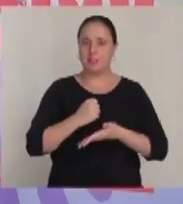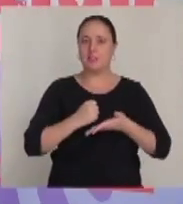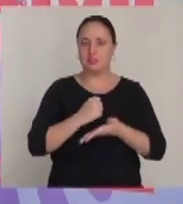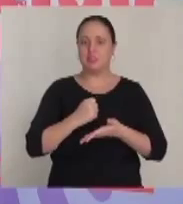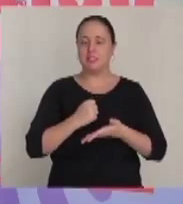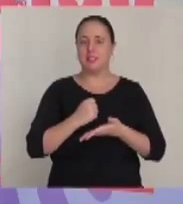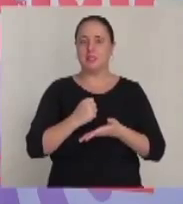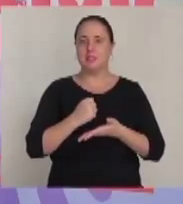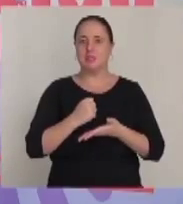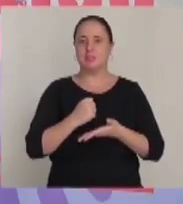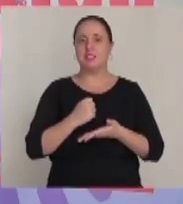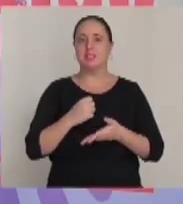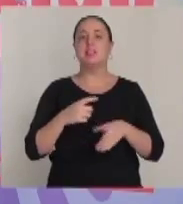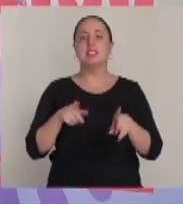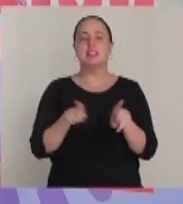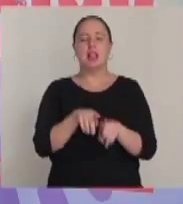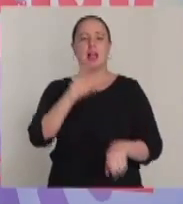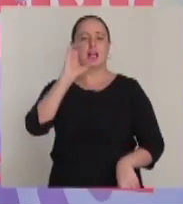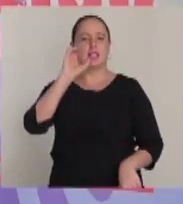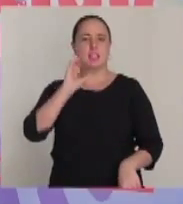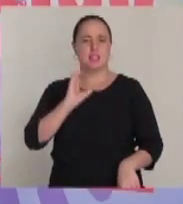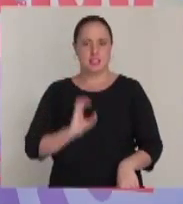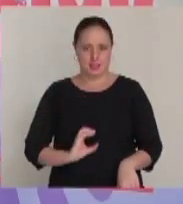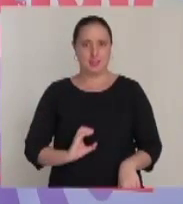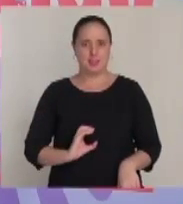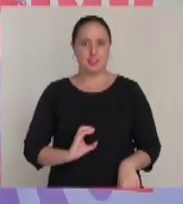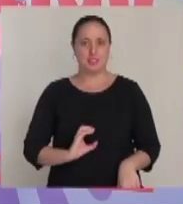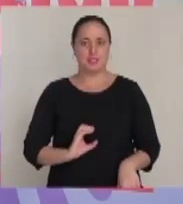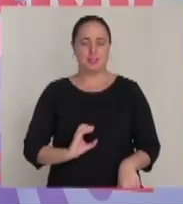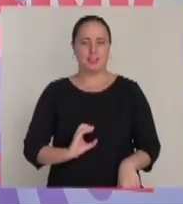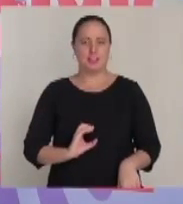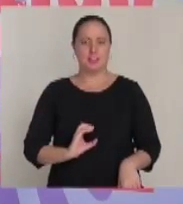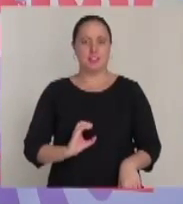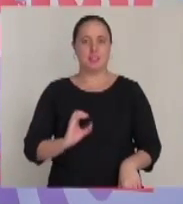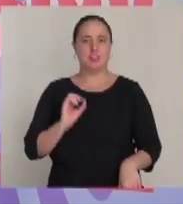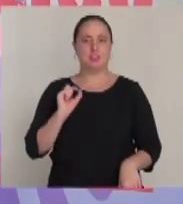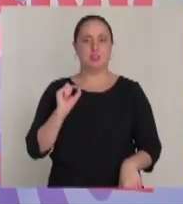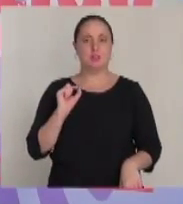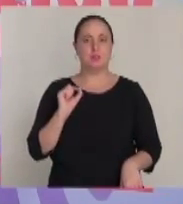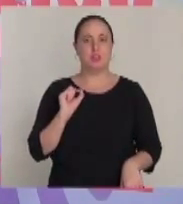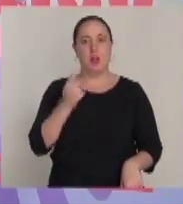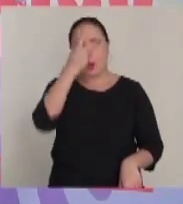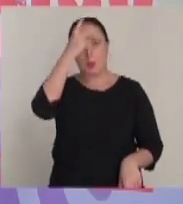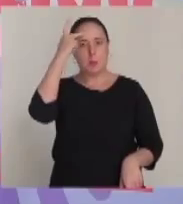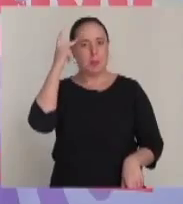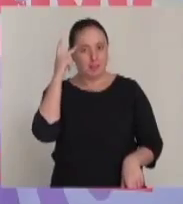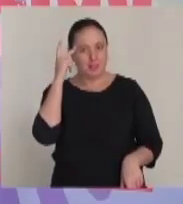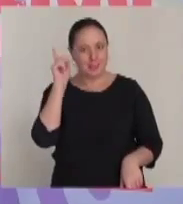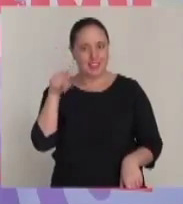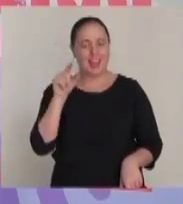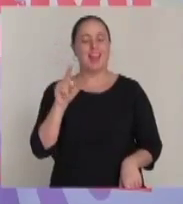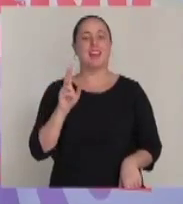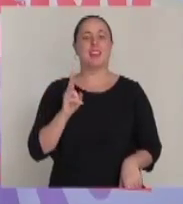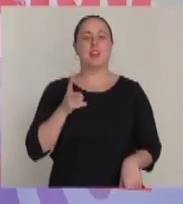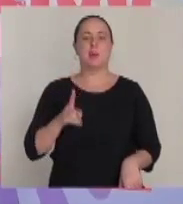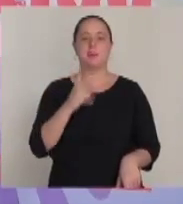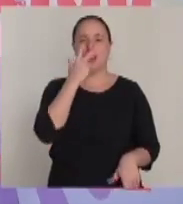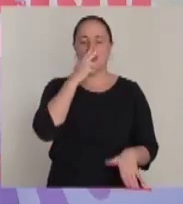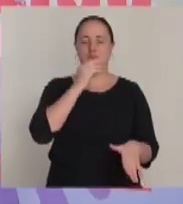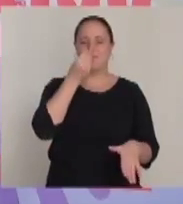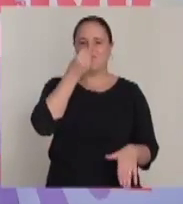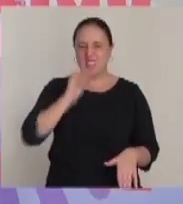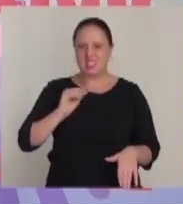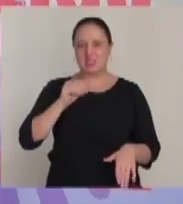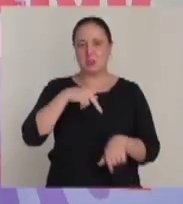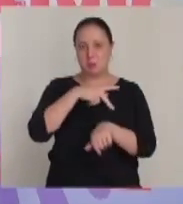os direitos fundamentais e de cidadania de quem é e tem